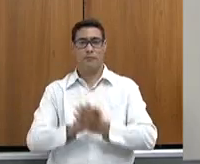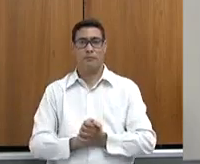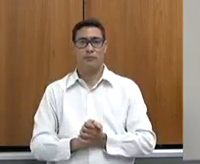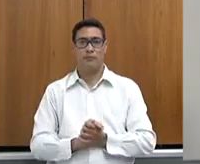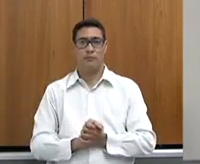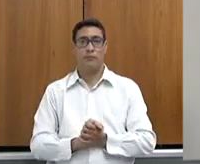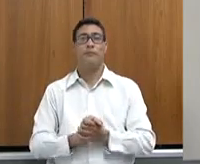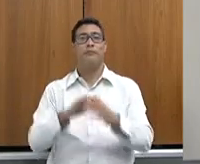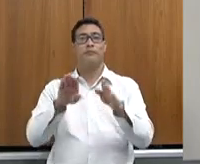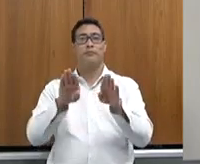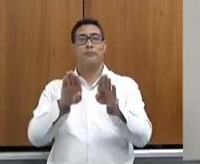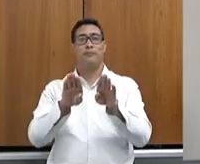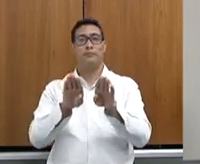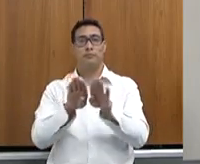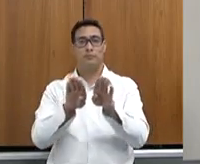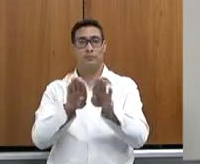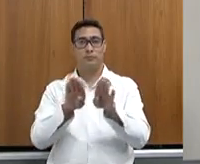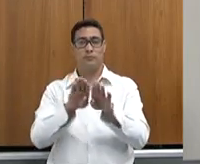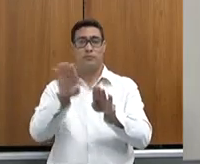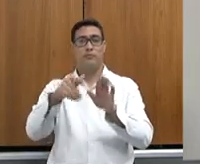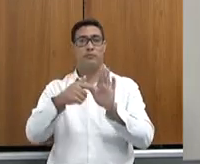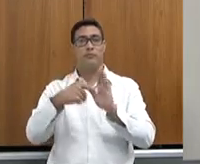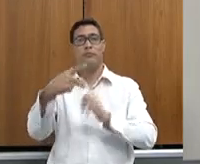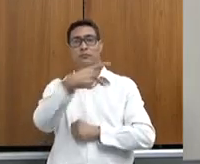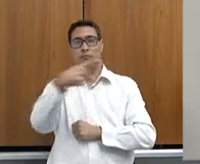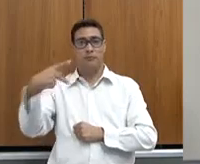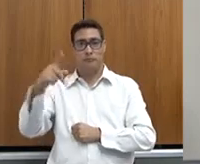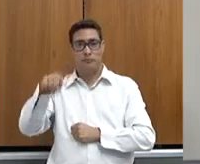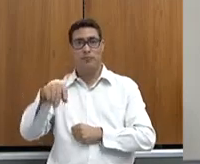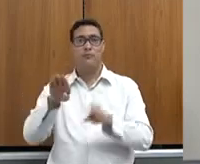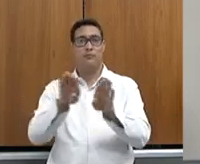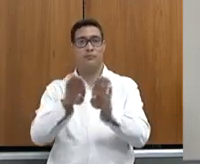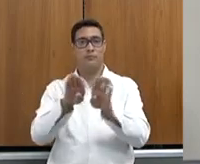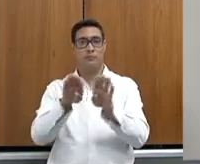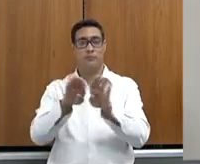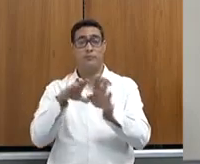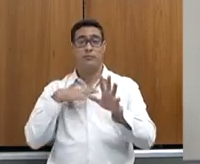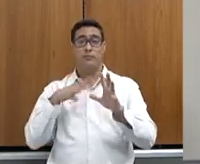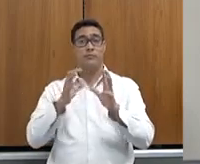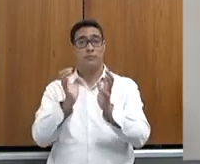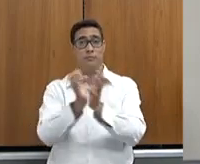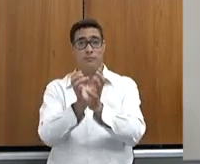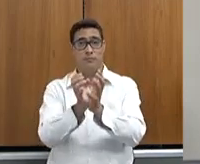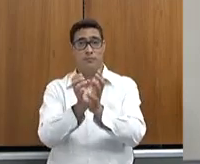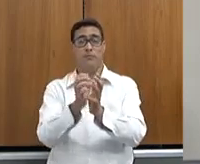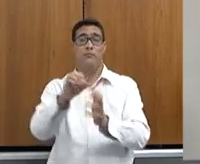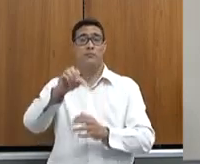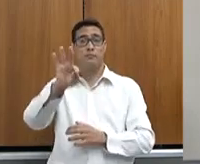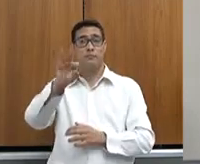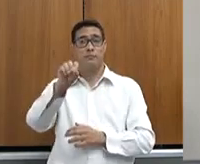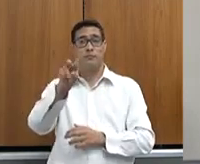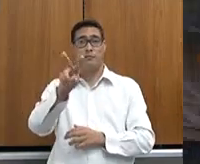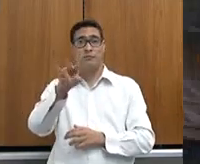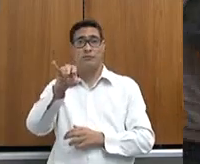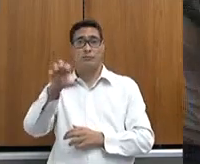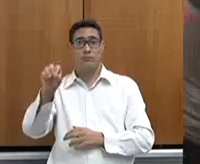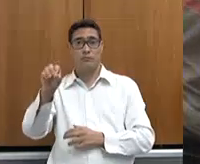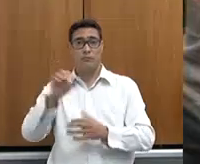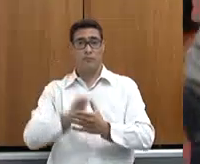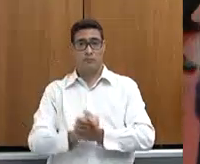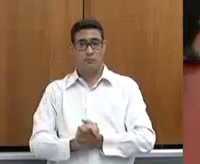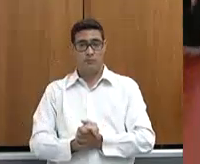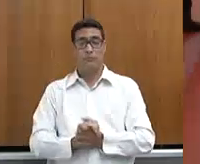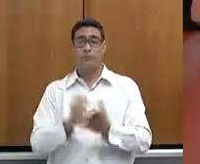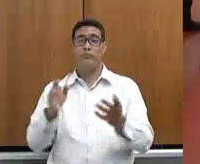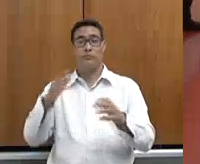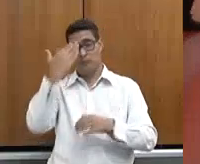Prezado, diretor-presidente da nossa querida EMATER, Otávio Martins Maia, muito obrigado